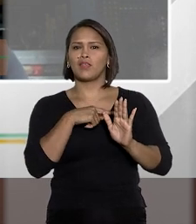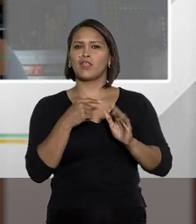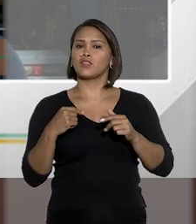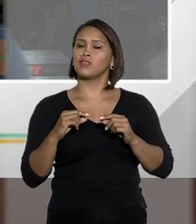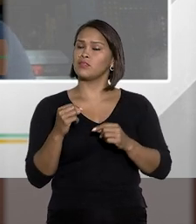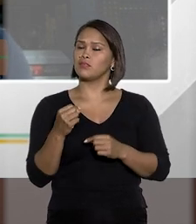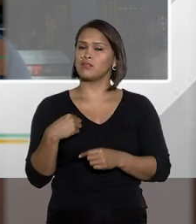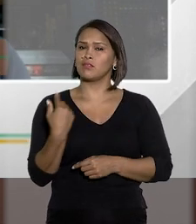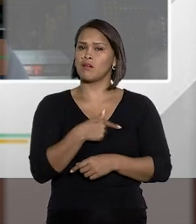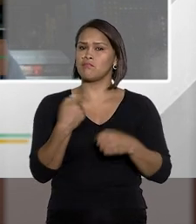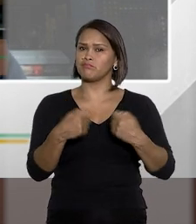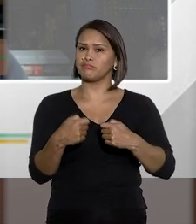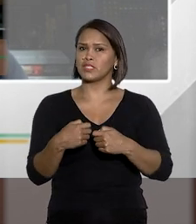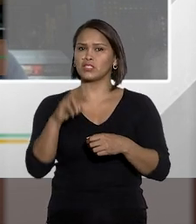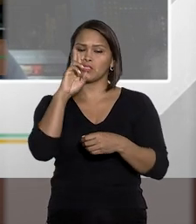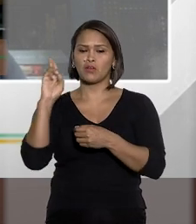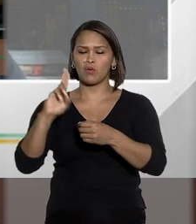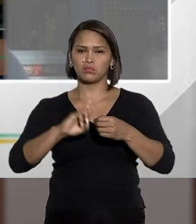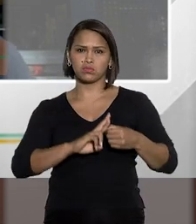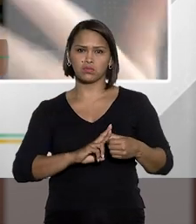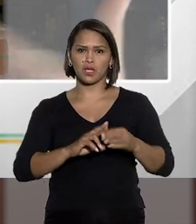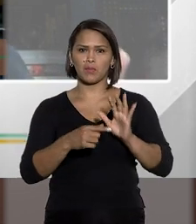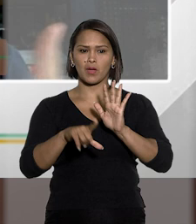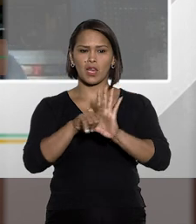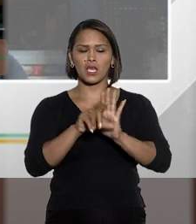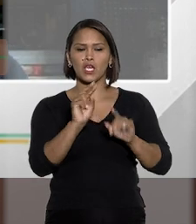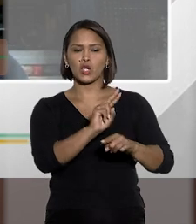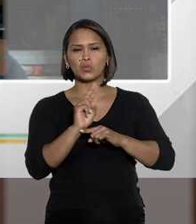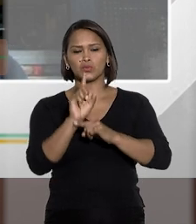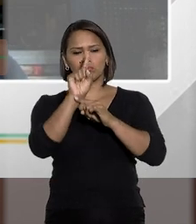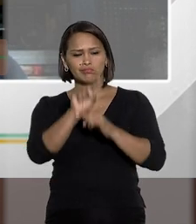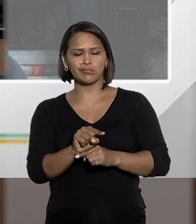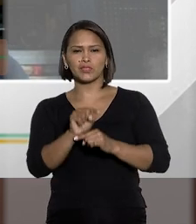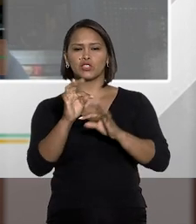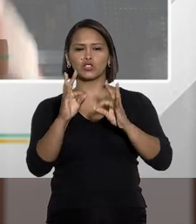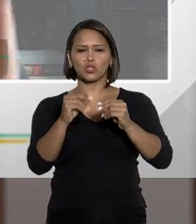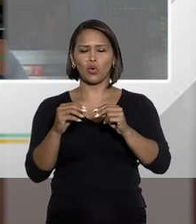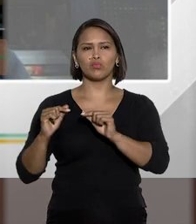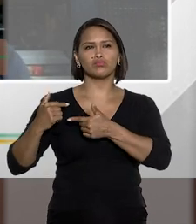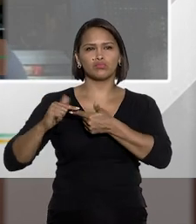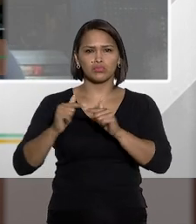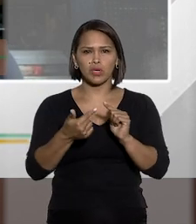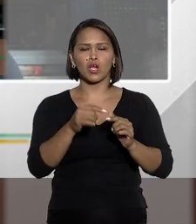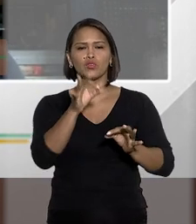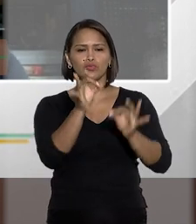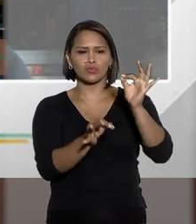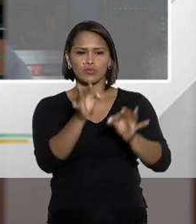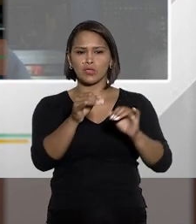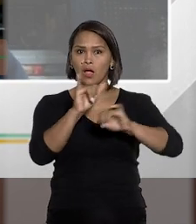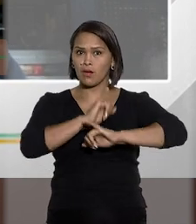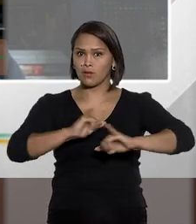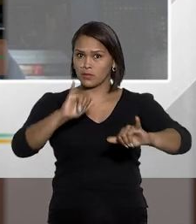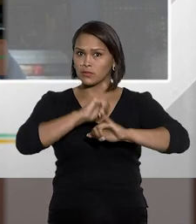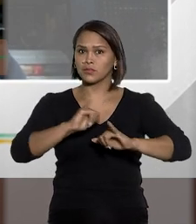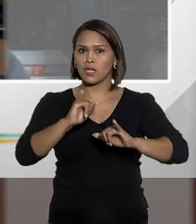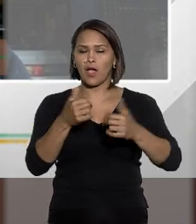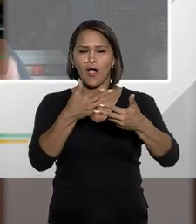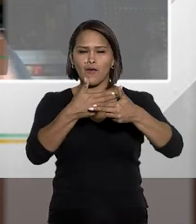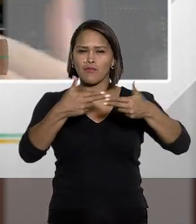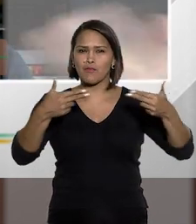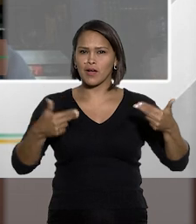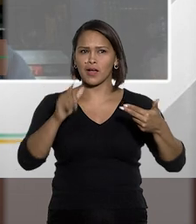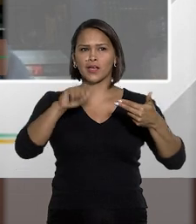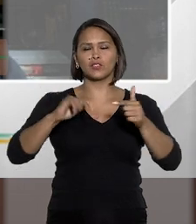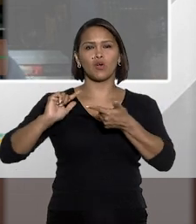carecimos de uma lei de abuso de autoridade que tutelasse efetivamente os bens jurídicos anunciados.